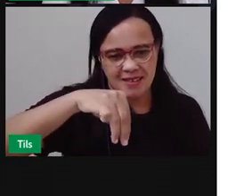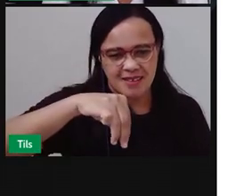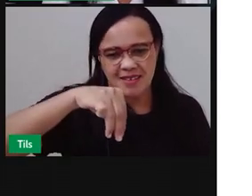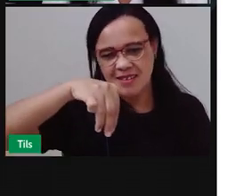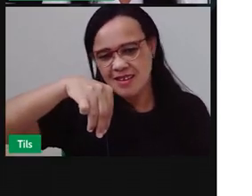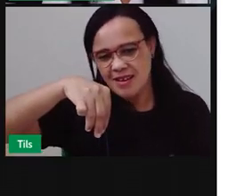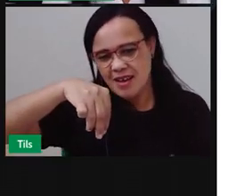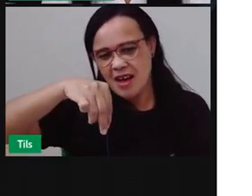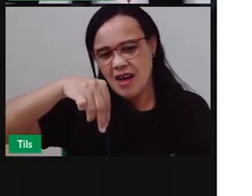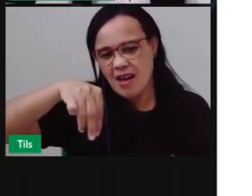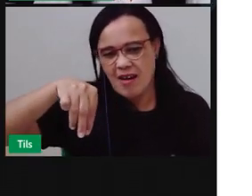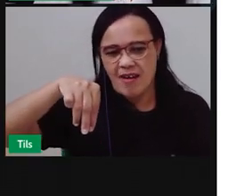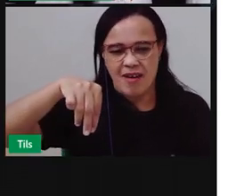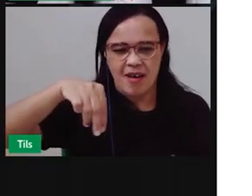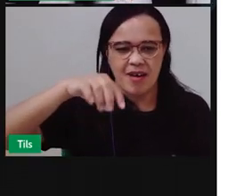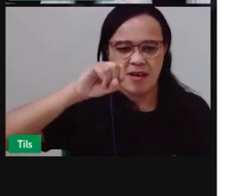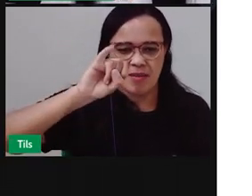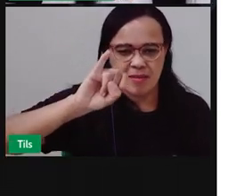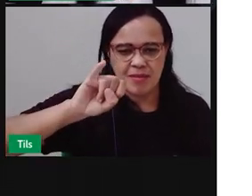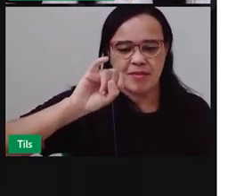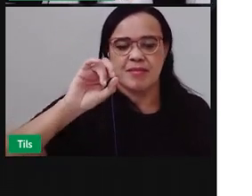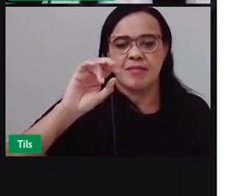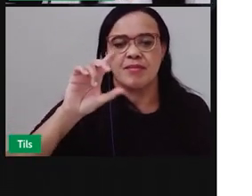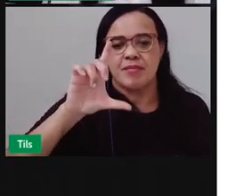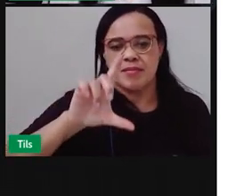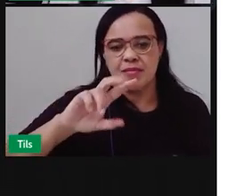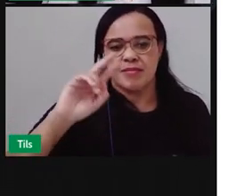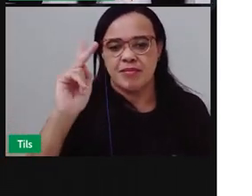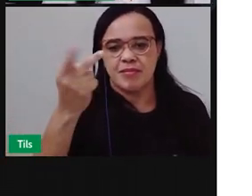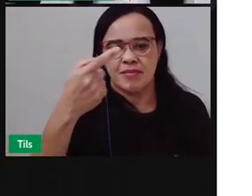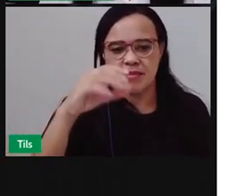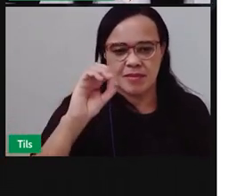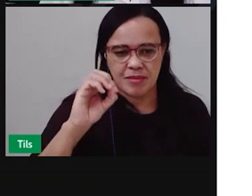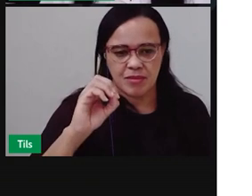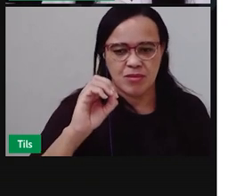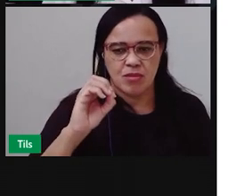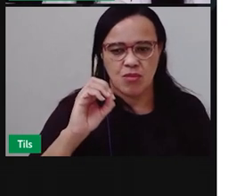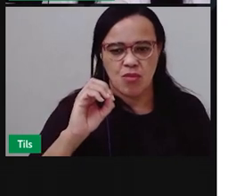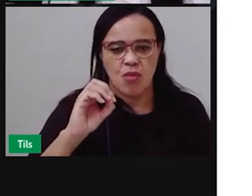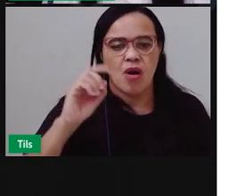Milho Começa Qual letra